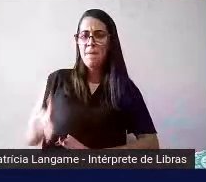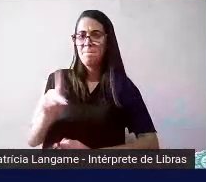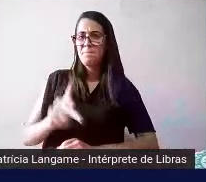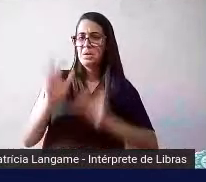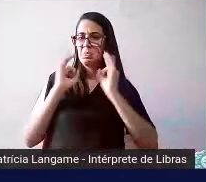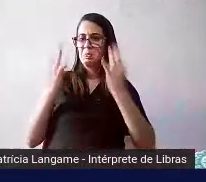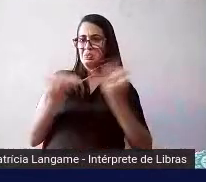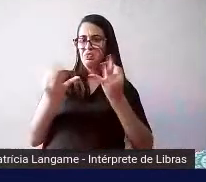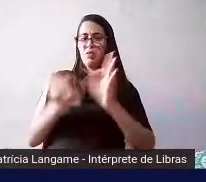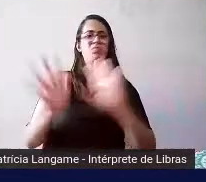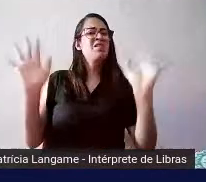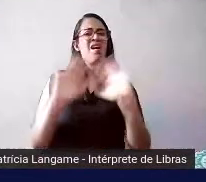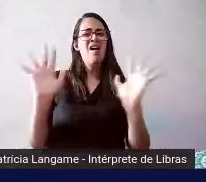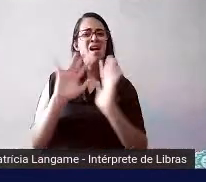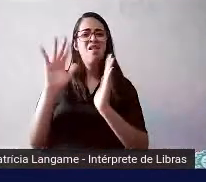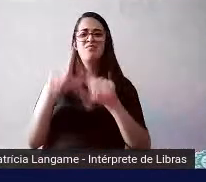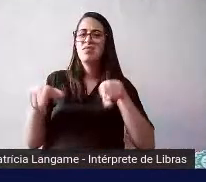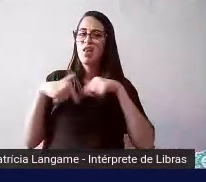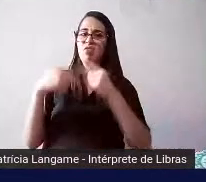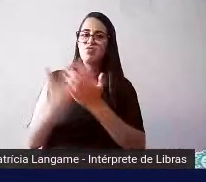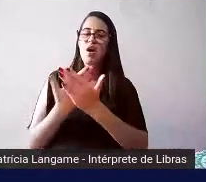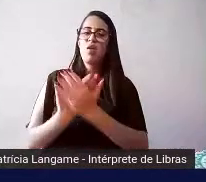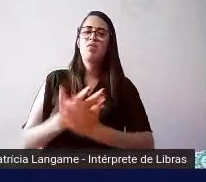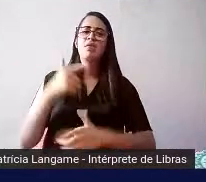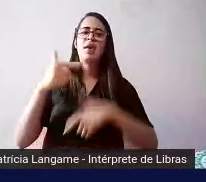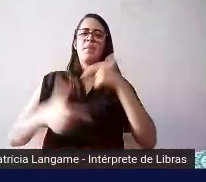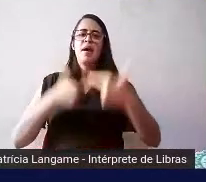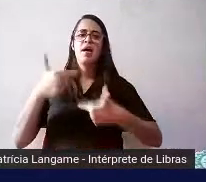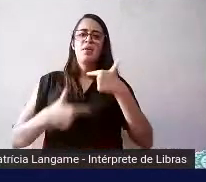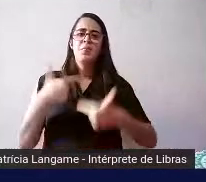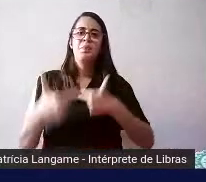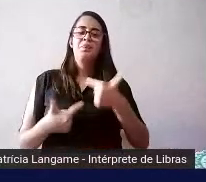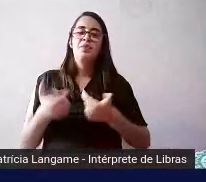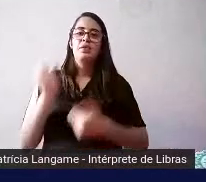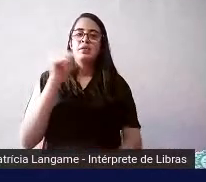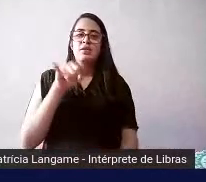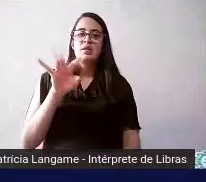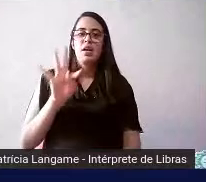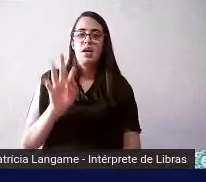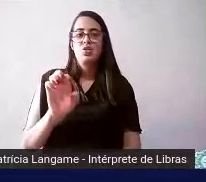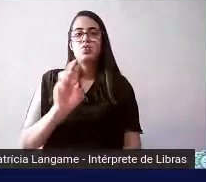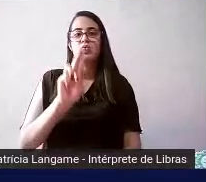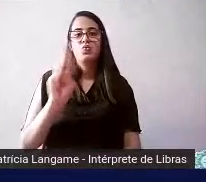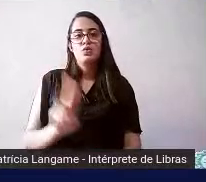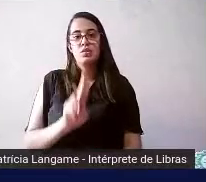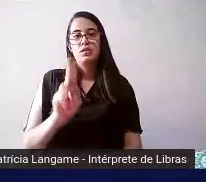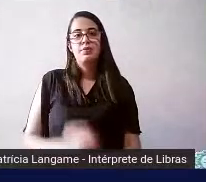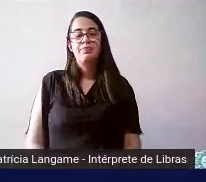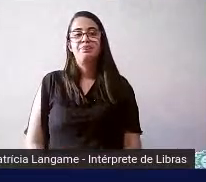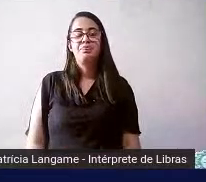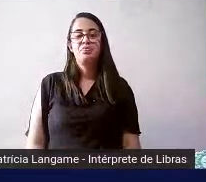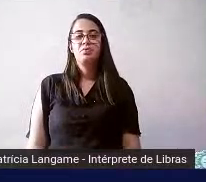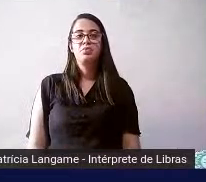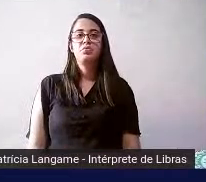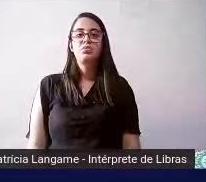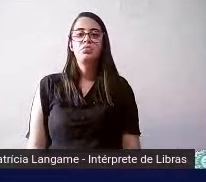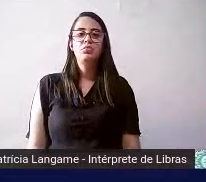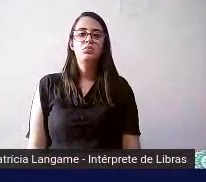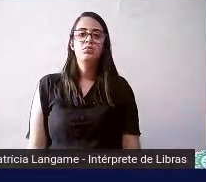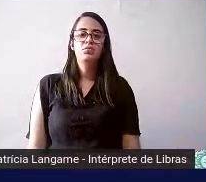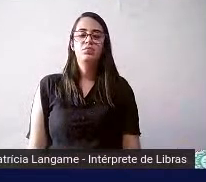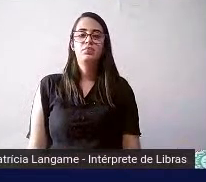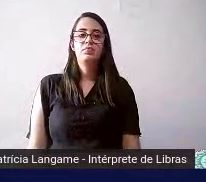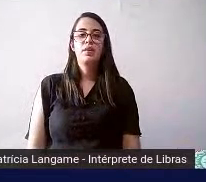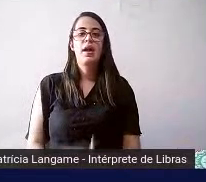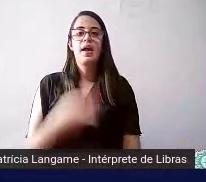de aula algum trabalho relacionado a um site que utilize esse recurso tá ah e na